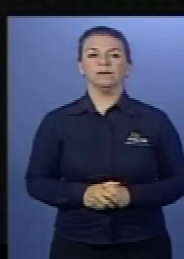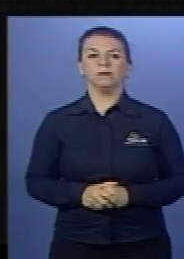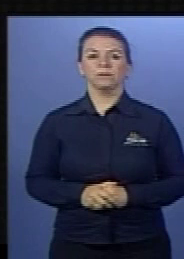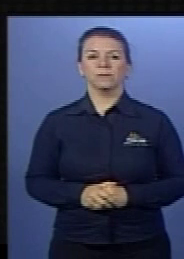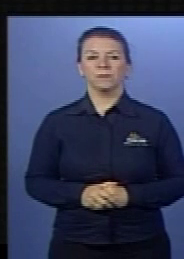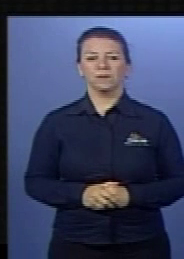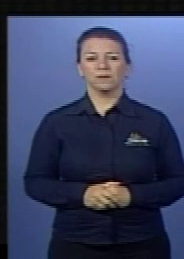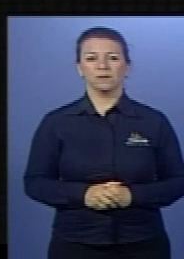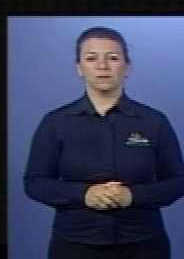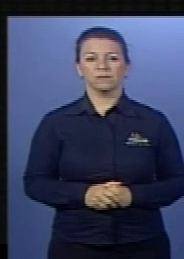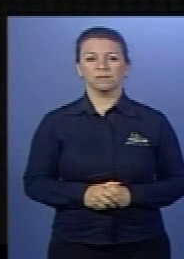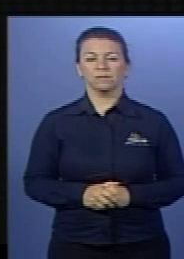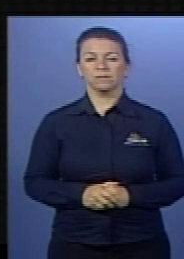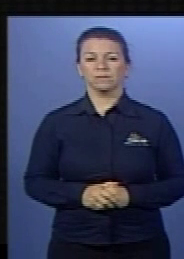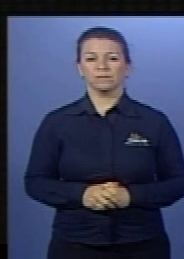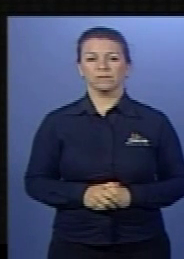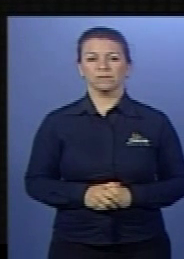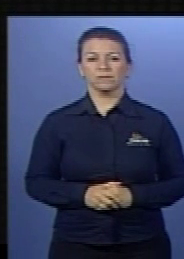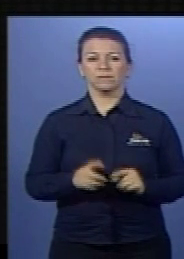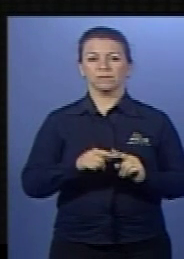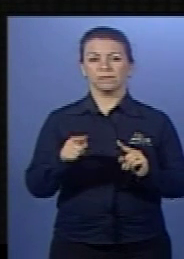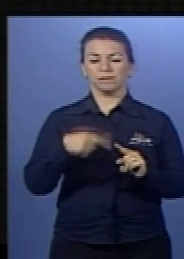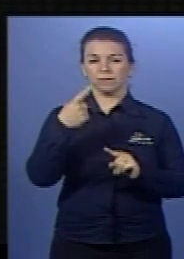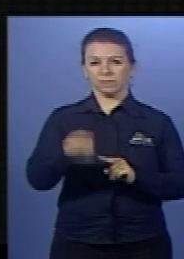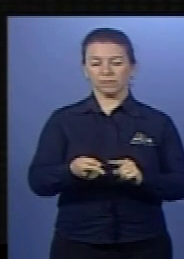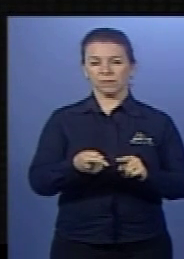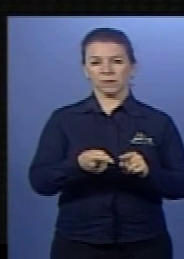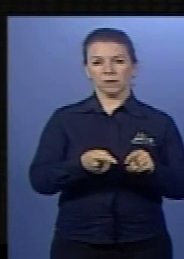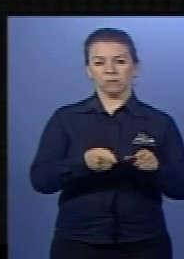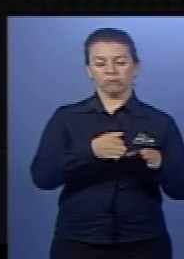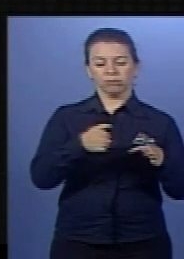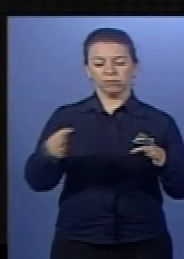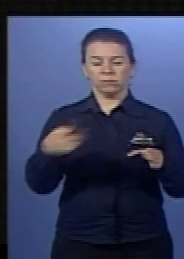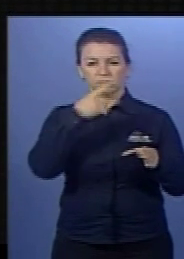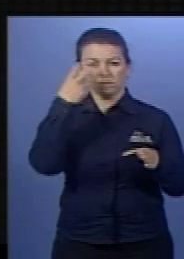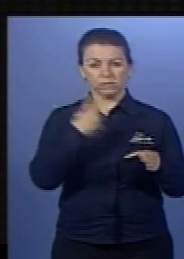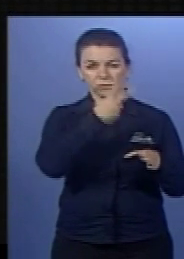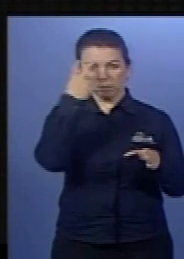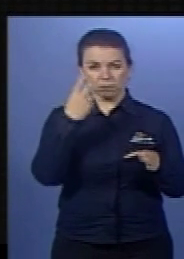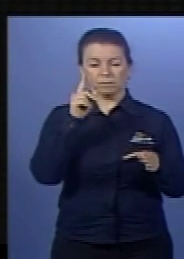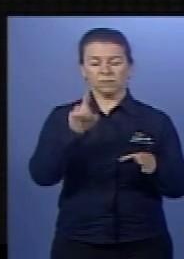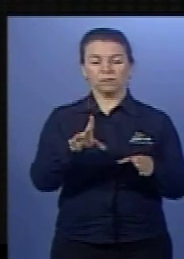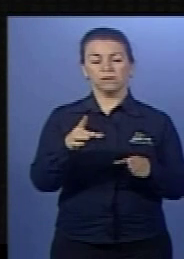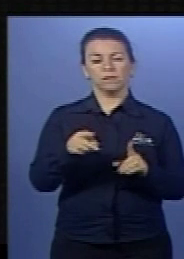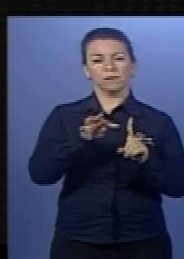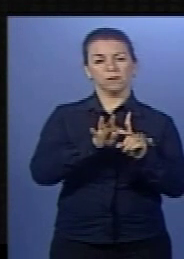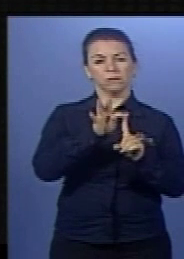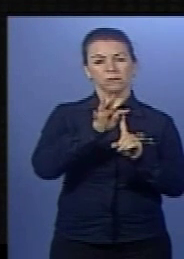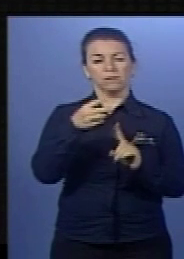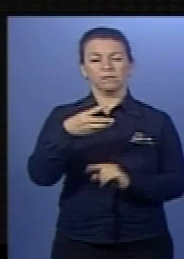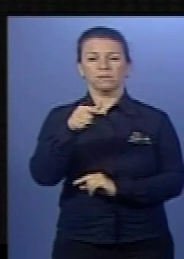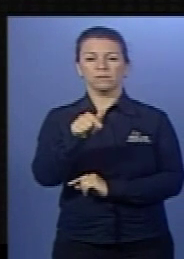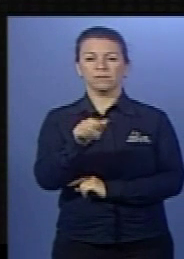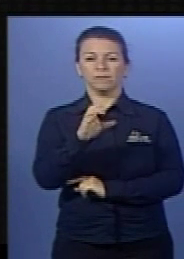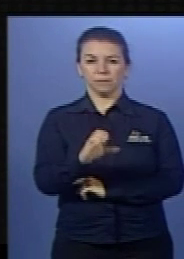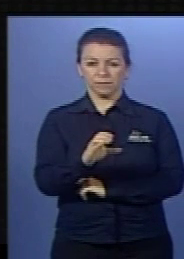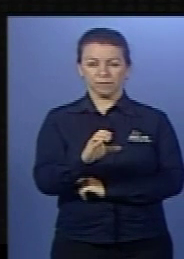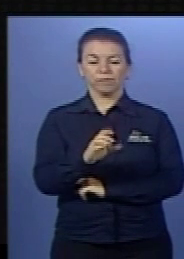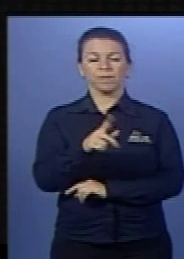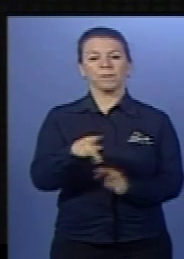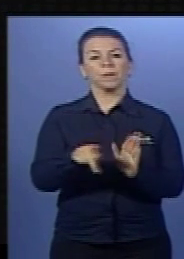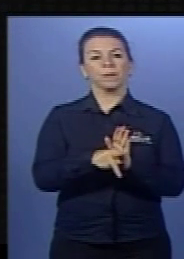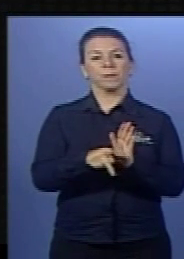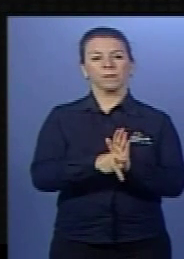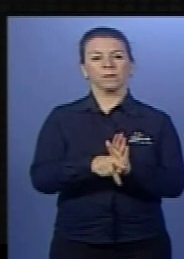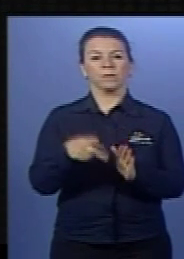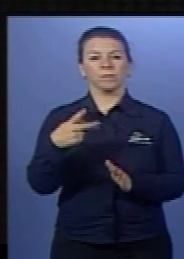Veja lá. Então, além disso, os tubos foram mantidos por duas horas a uma temperatura de 37 graus centígrados. A